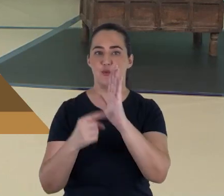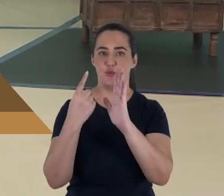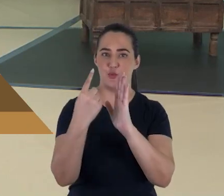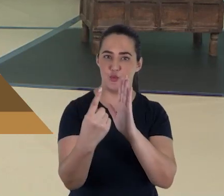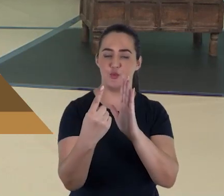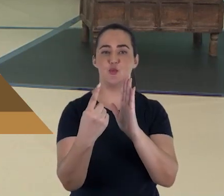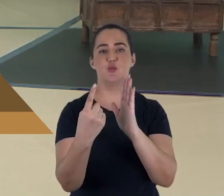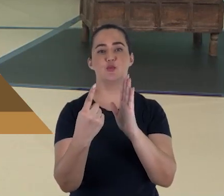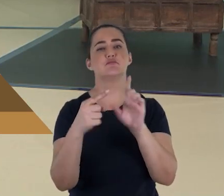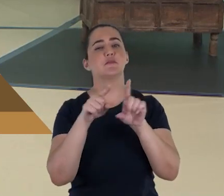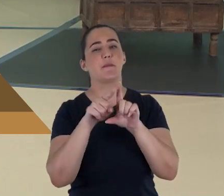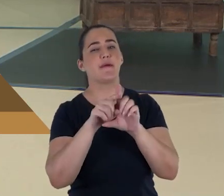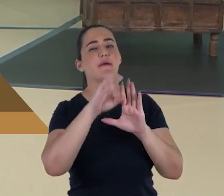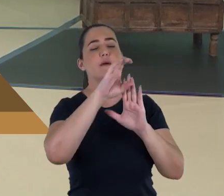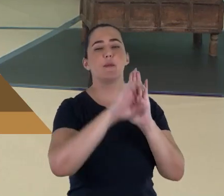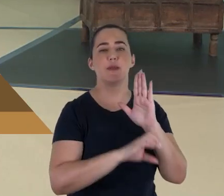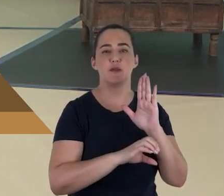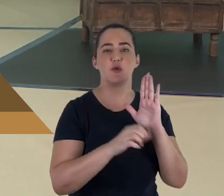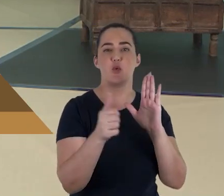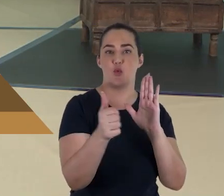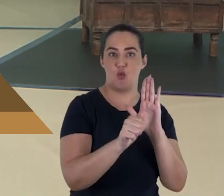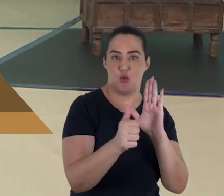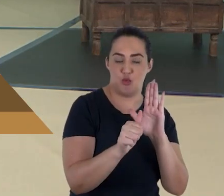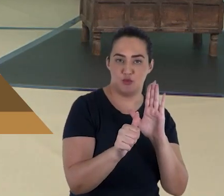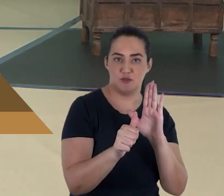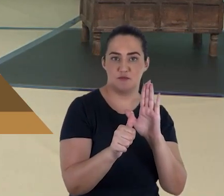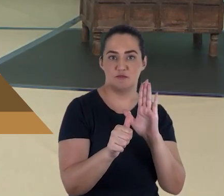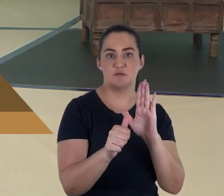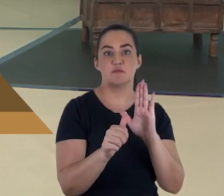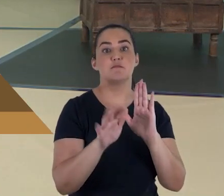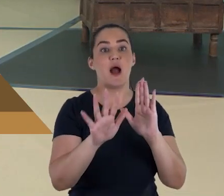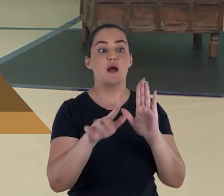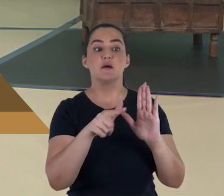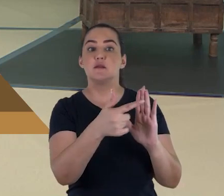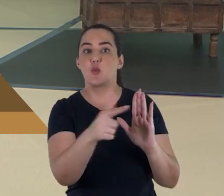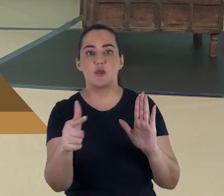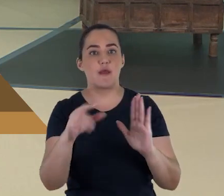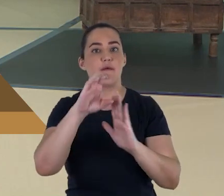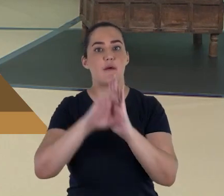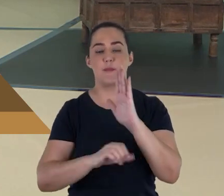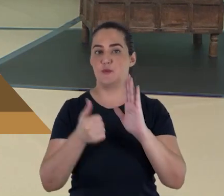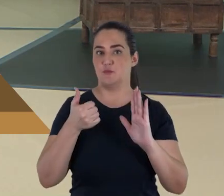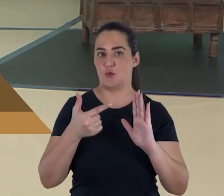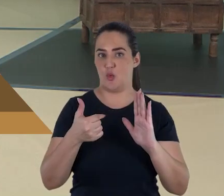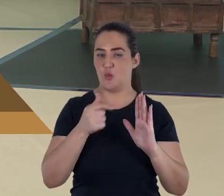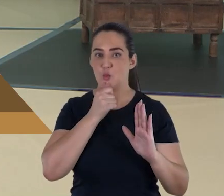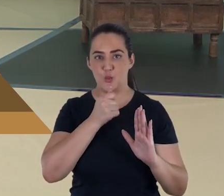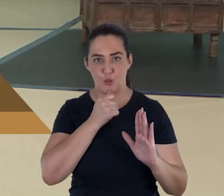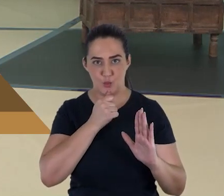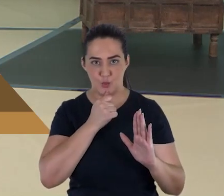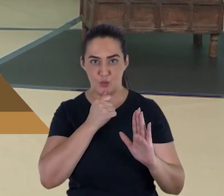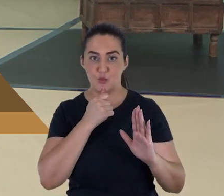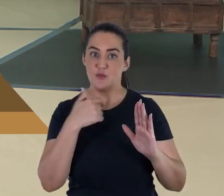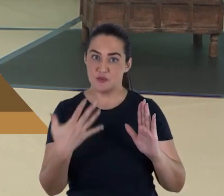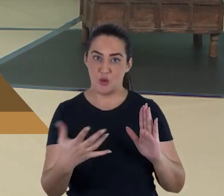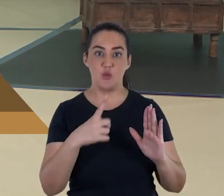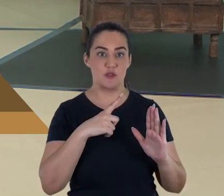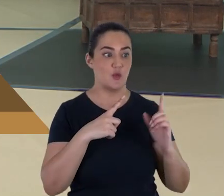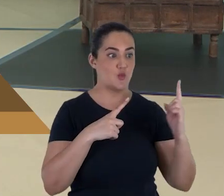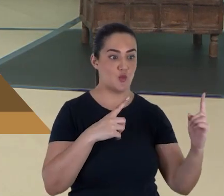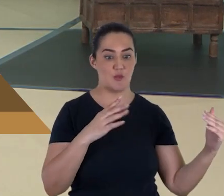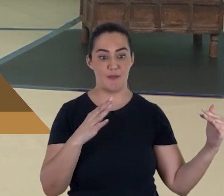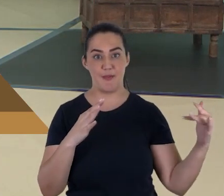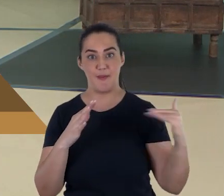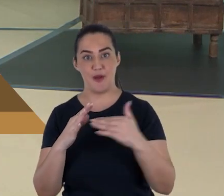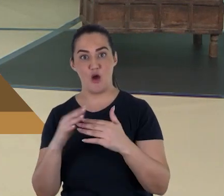1, também do capítulo 11, e nós não temos ali o capítulo 12. Ou seja, uma grande extensão de